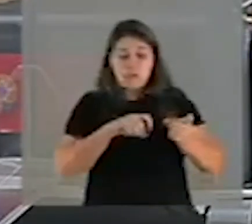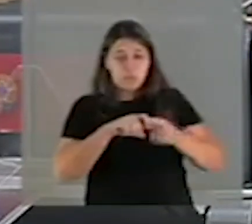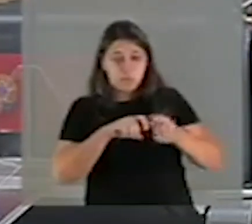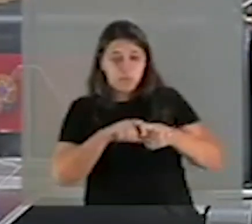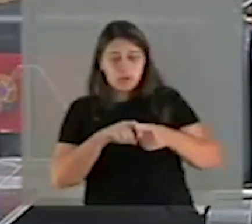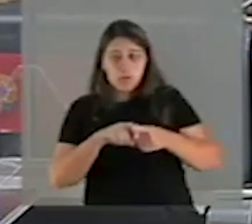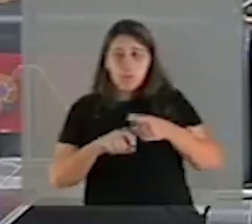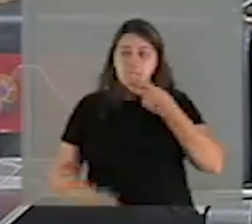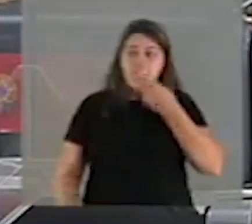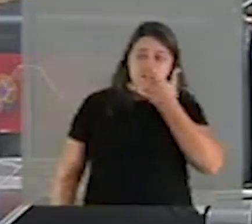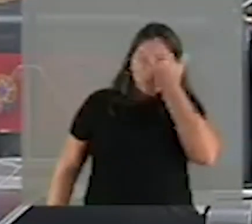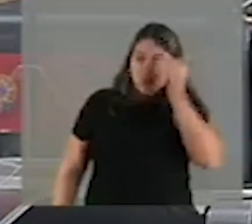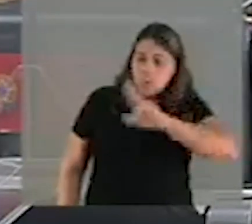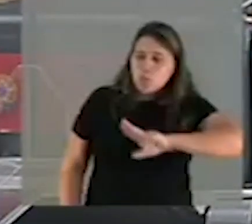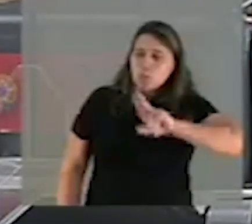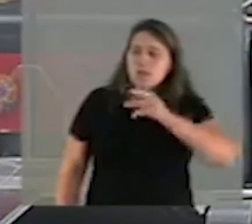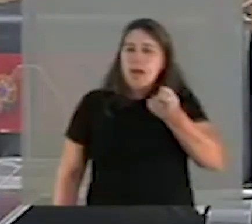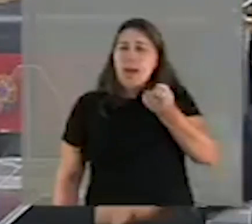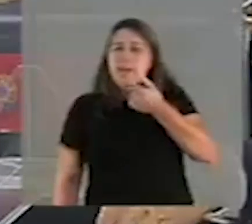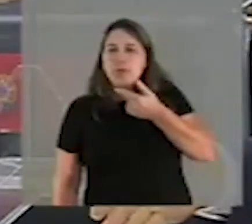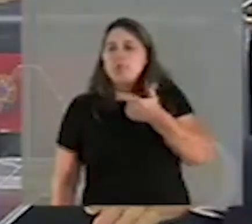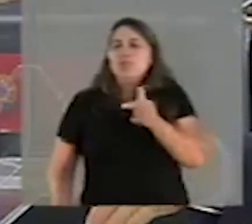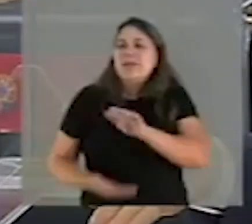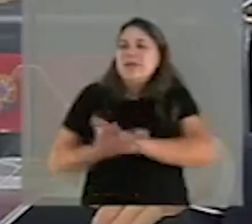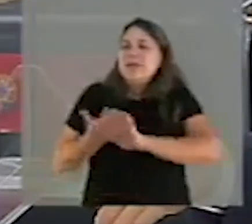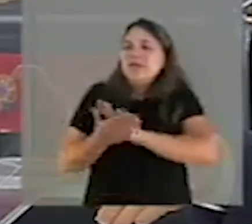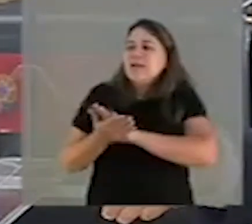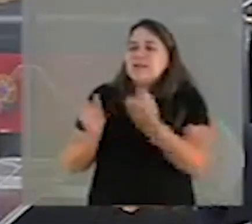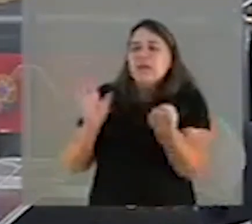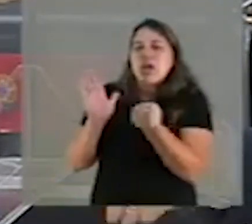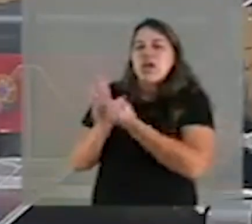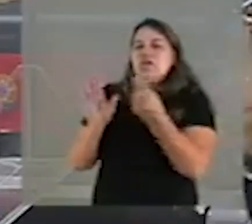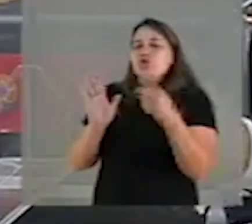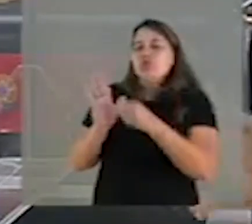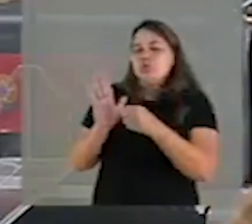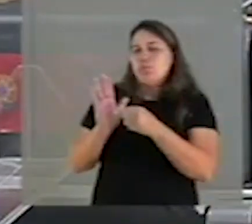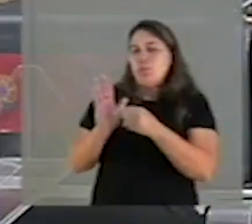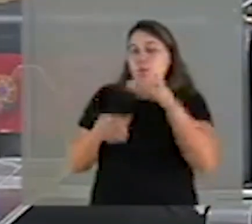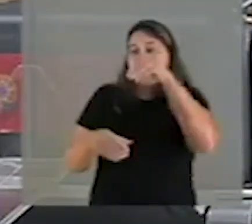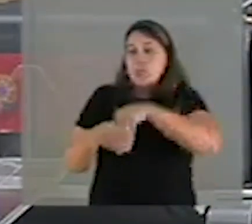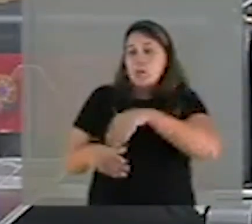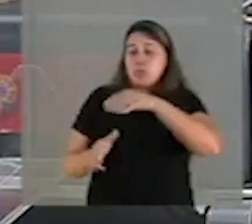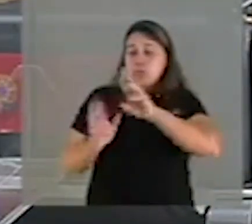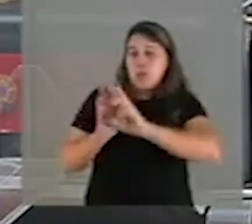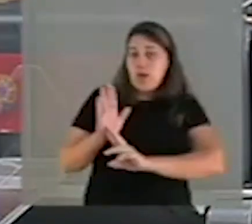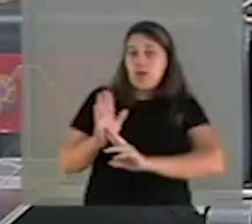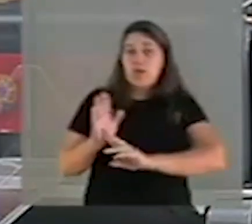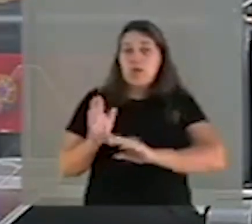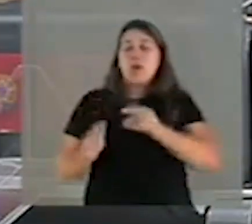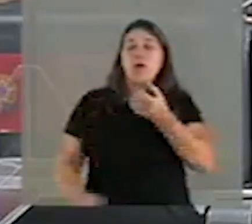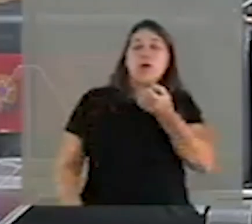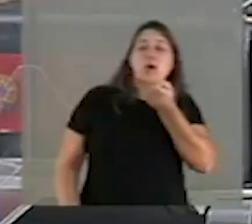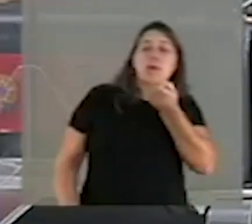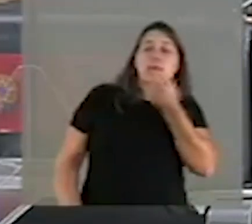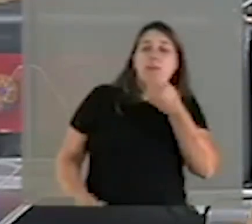prescrição de medicamento que não tenha registro com aquela finalidade que está dentro do protocolo off-label? Senador,